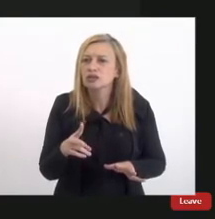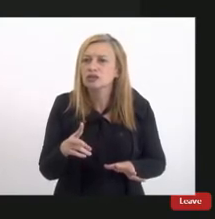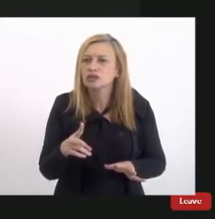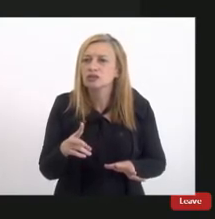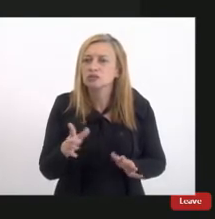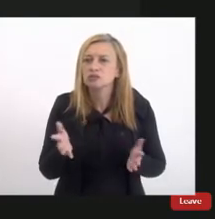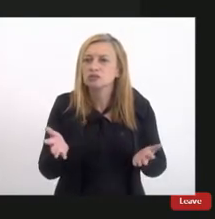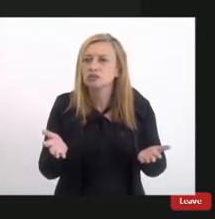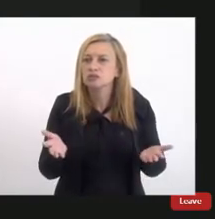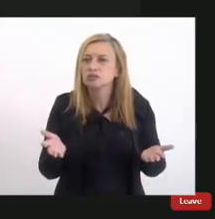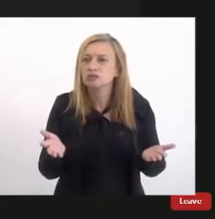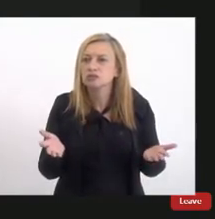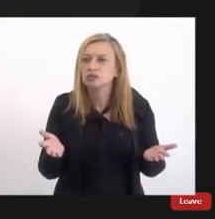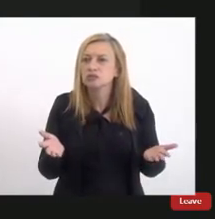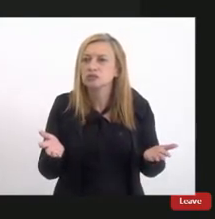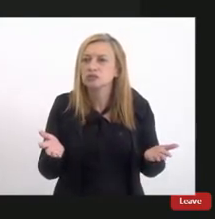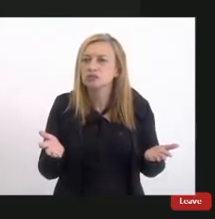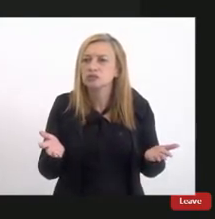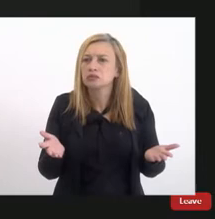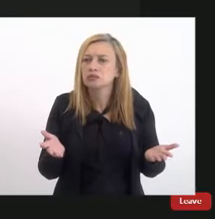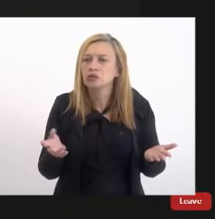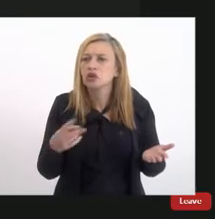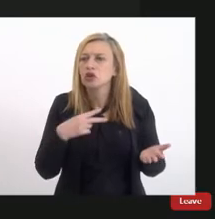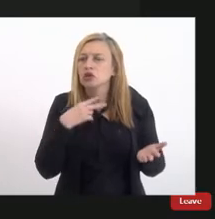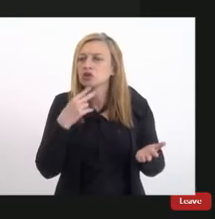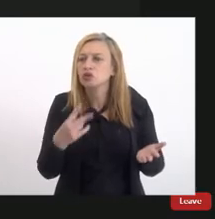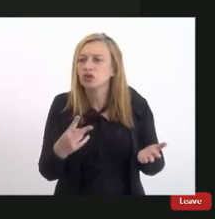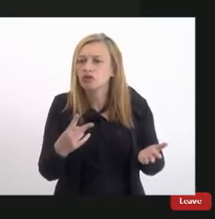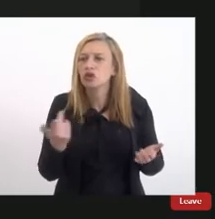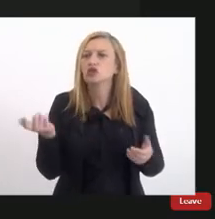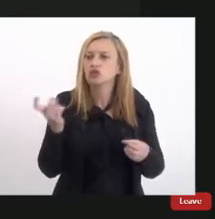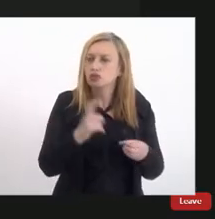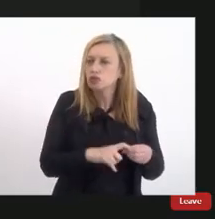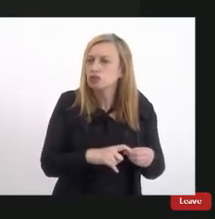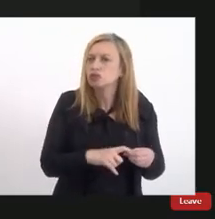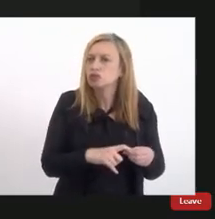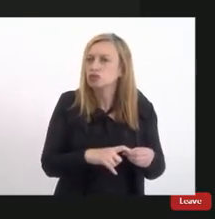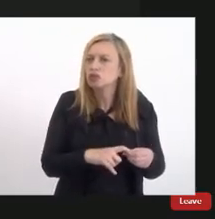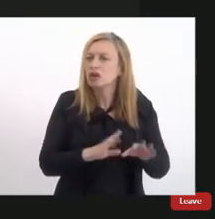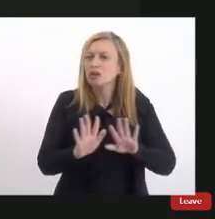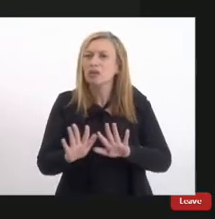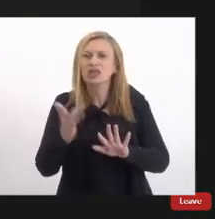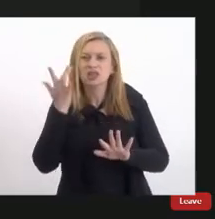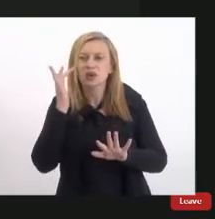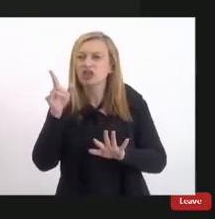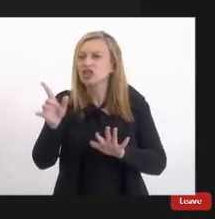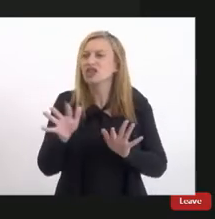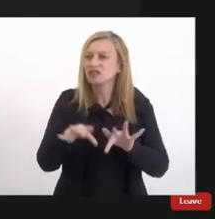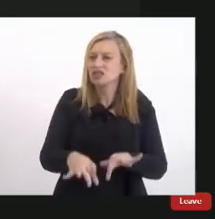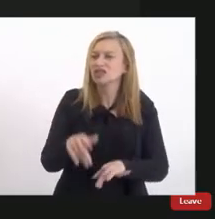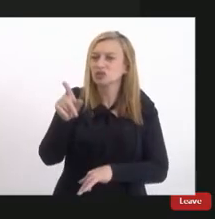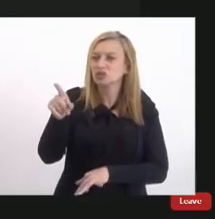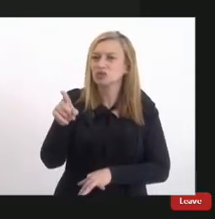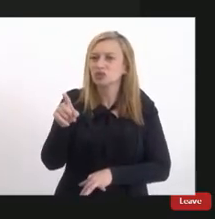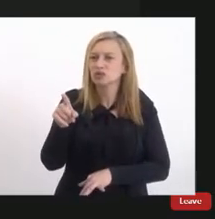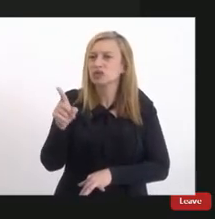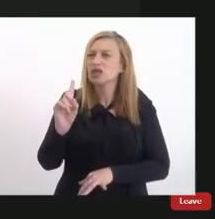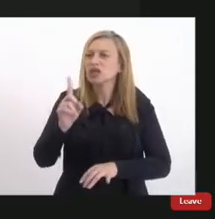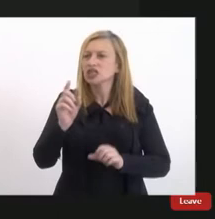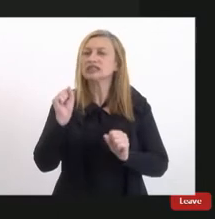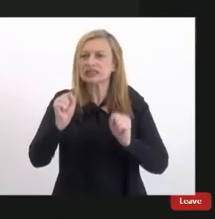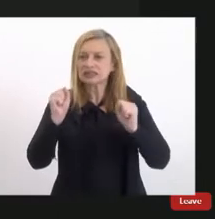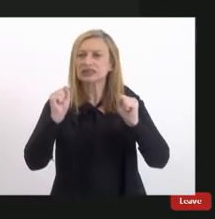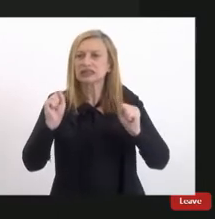voltou sua voz voltou Ana mas eu acho que ela terminou né não eu